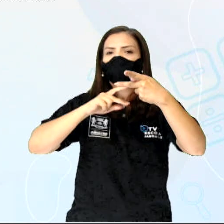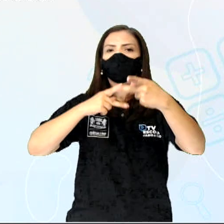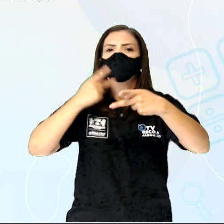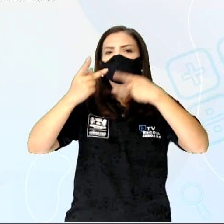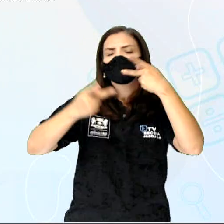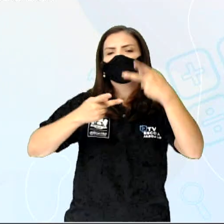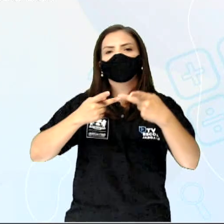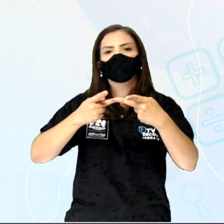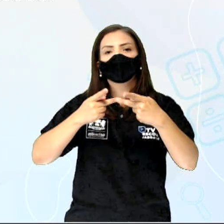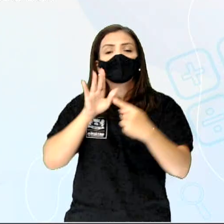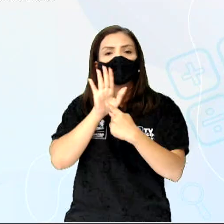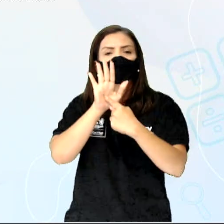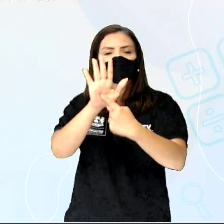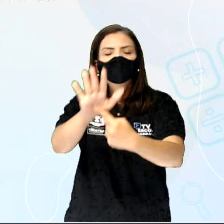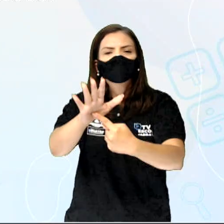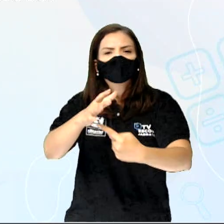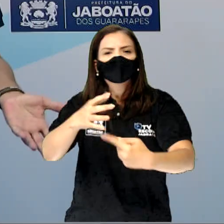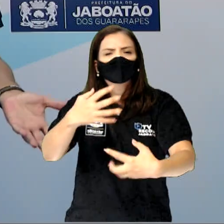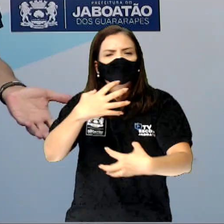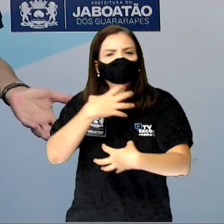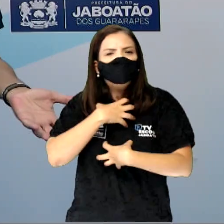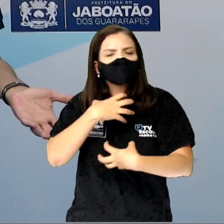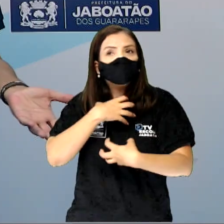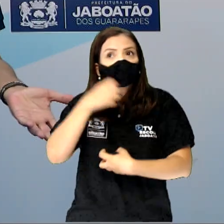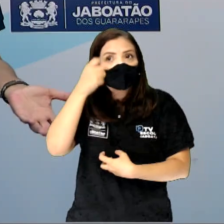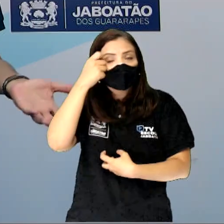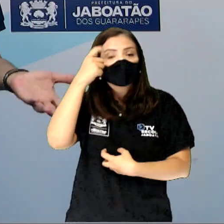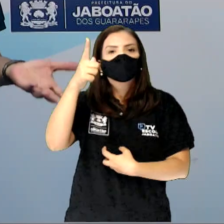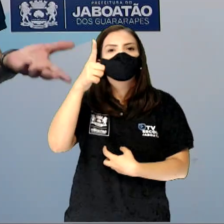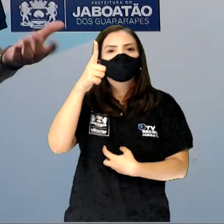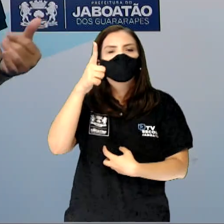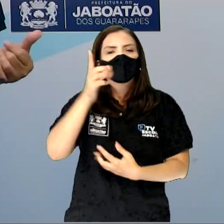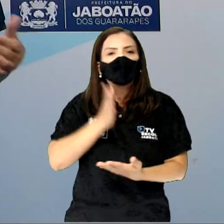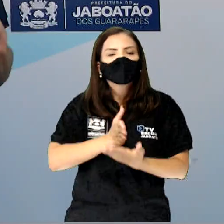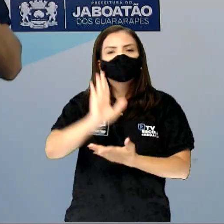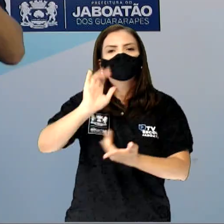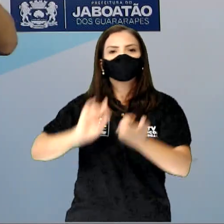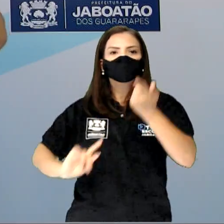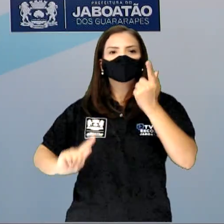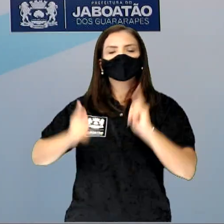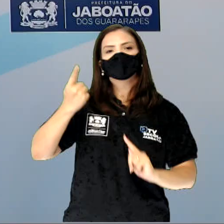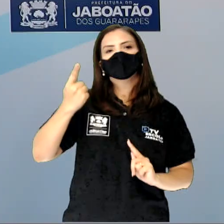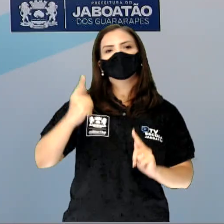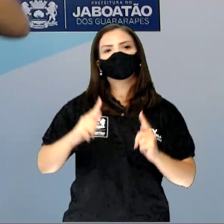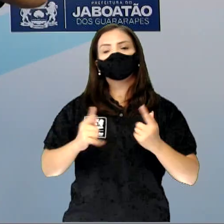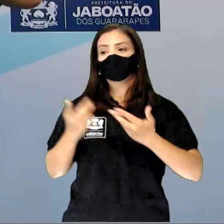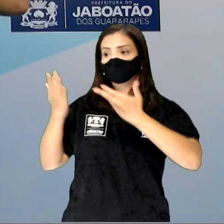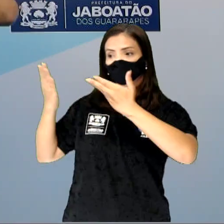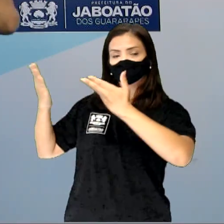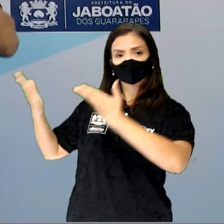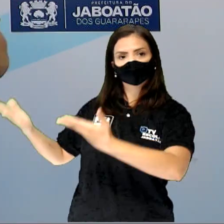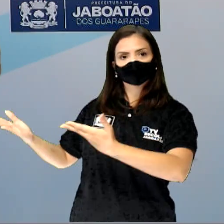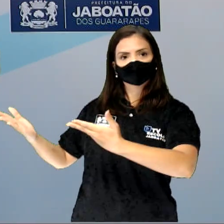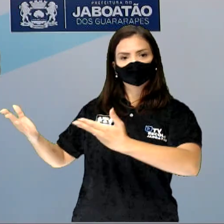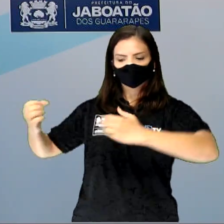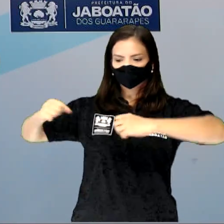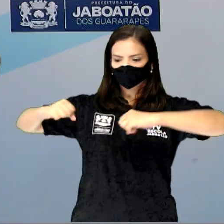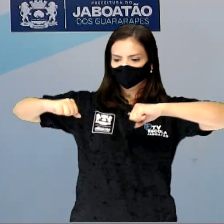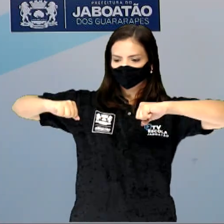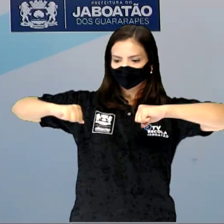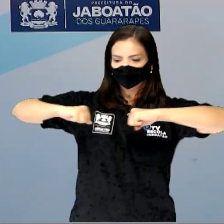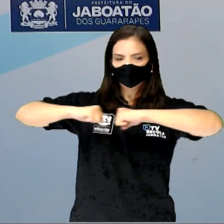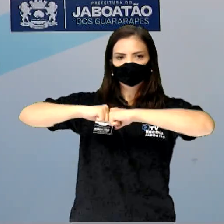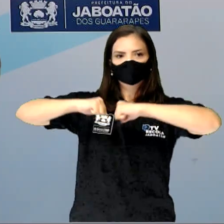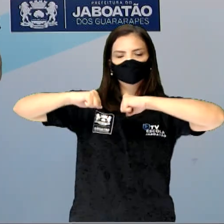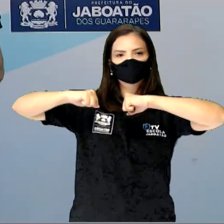ideias ou sentimentos. Isso é um gesto. Então, esse gesto do soquinho, que você chega e